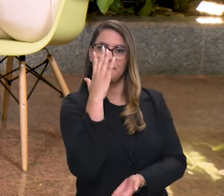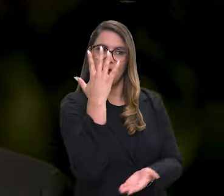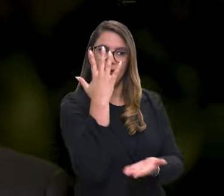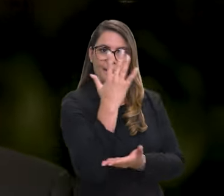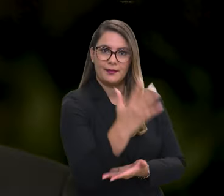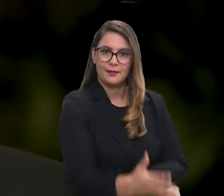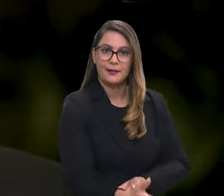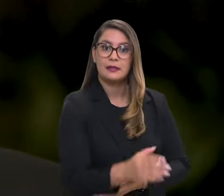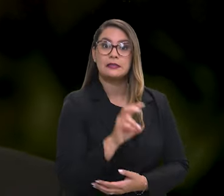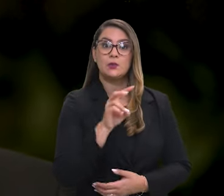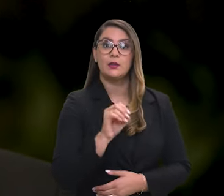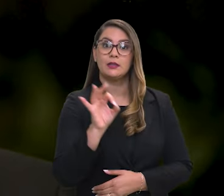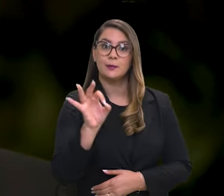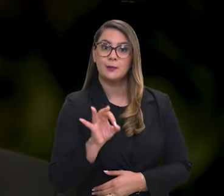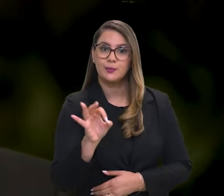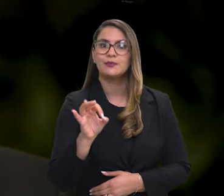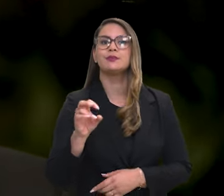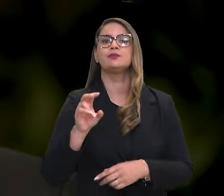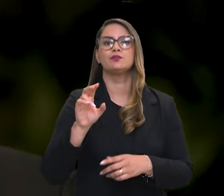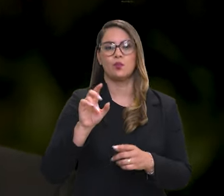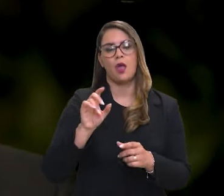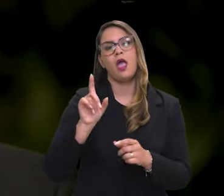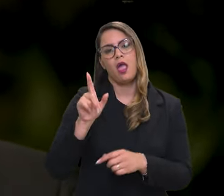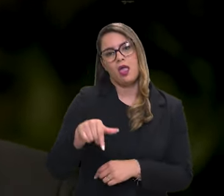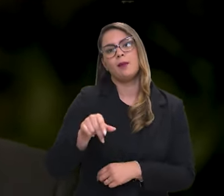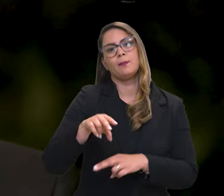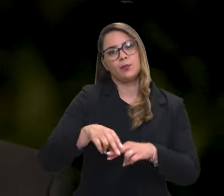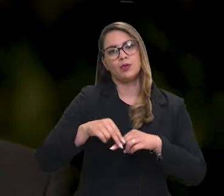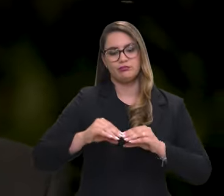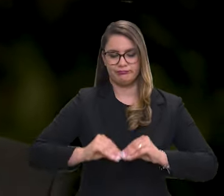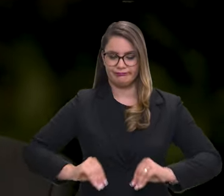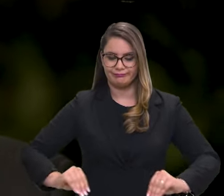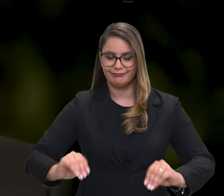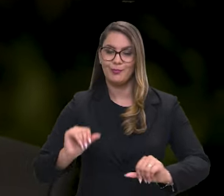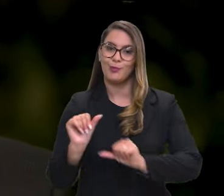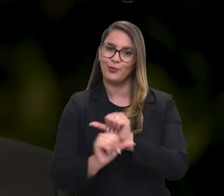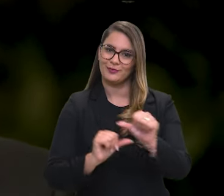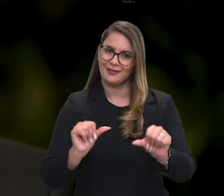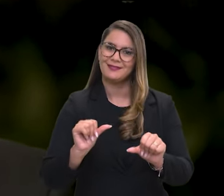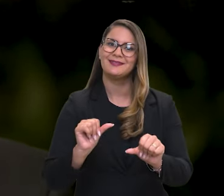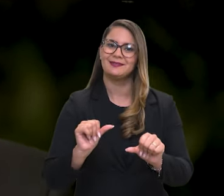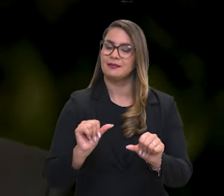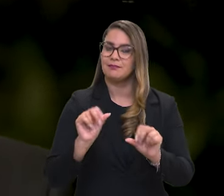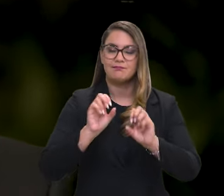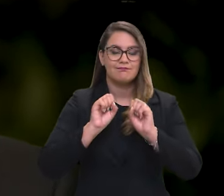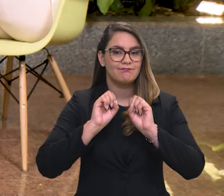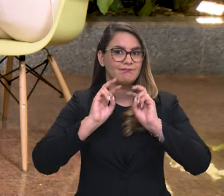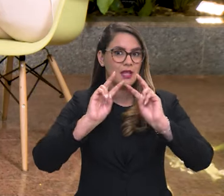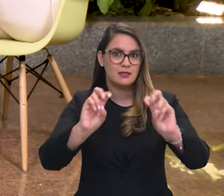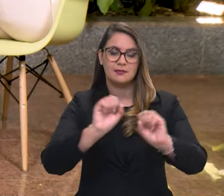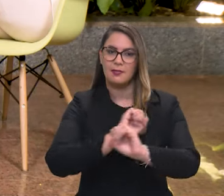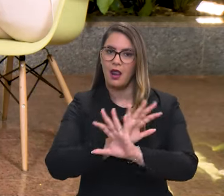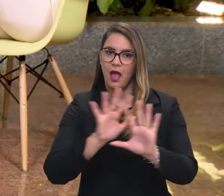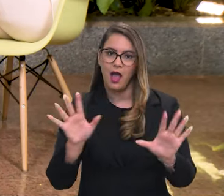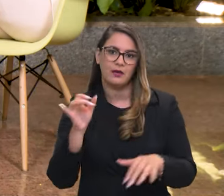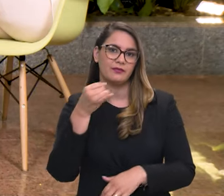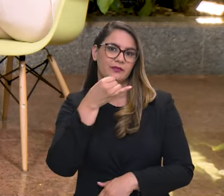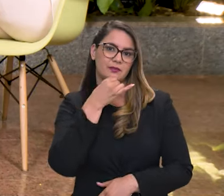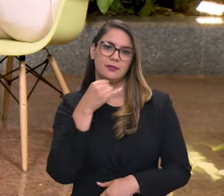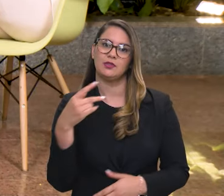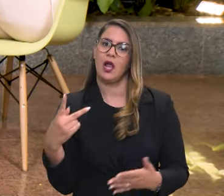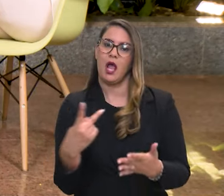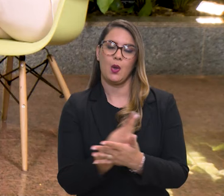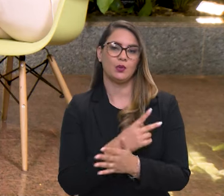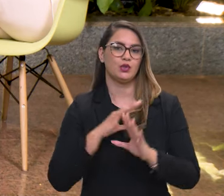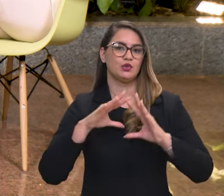Mais de 50% das nossas emissões são por conta de mudança do uso do solo, notadamente desmatamento. Isso acontece, infelizmente,